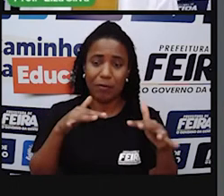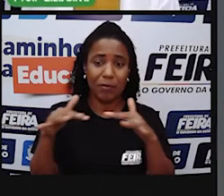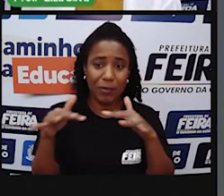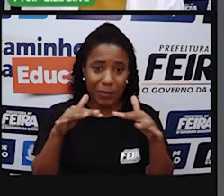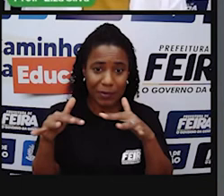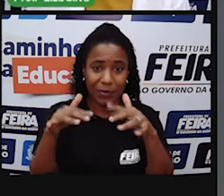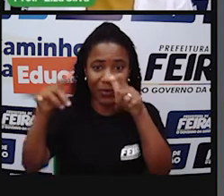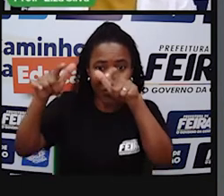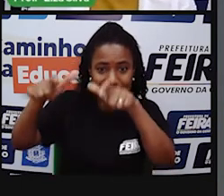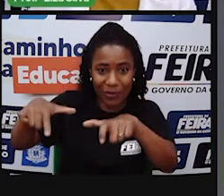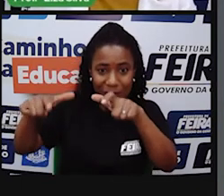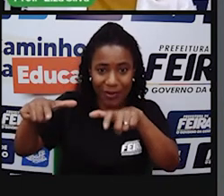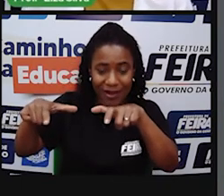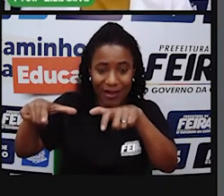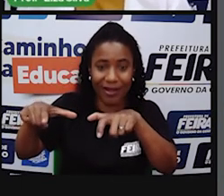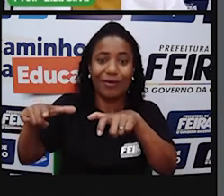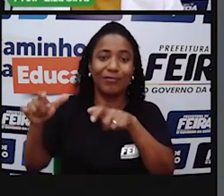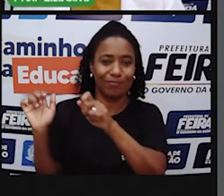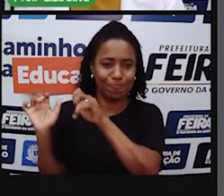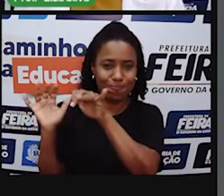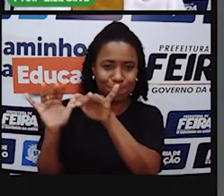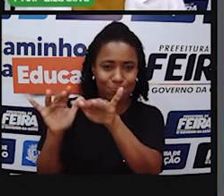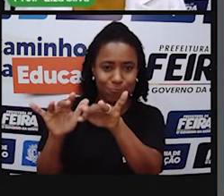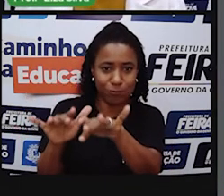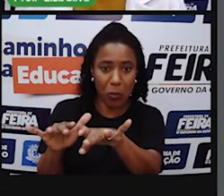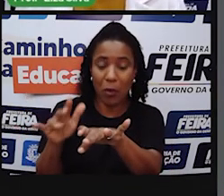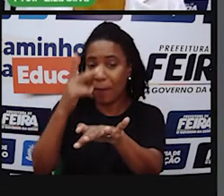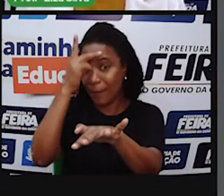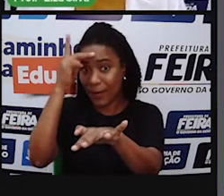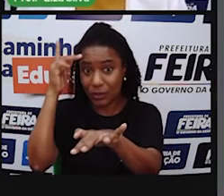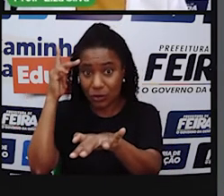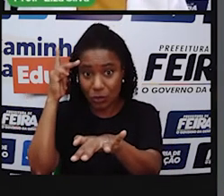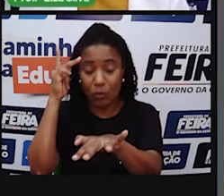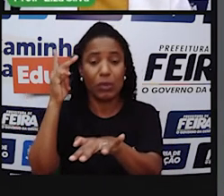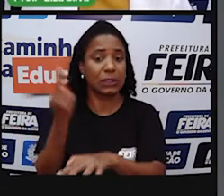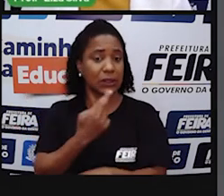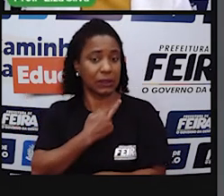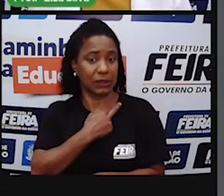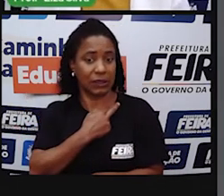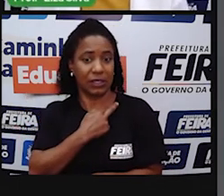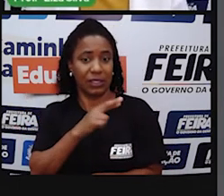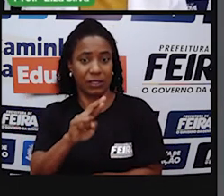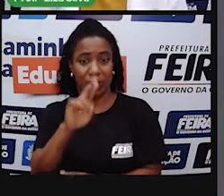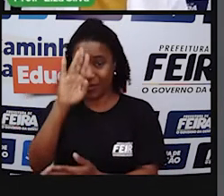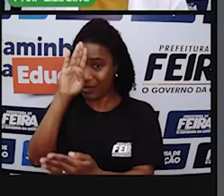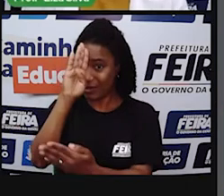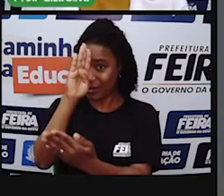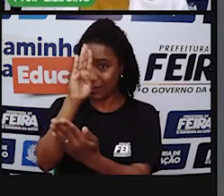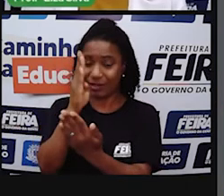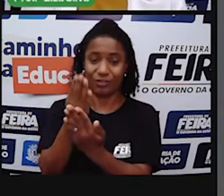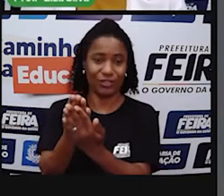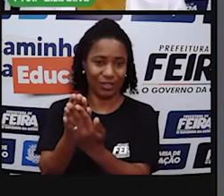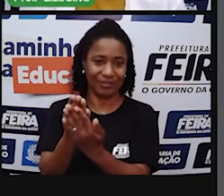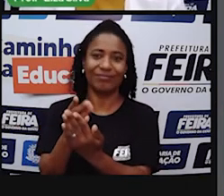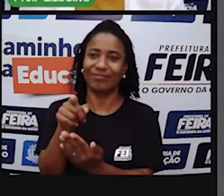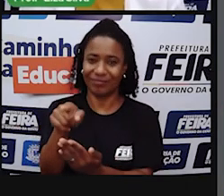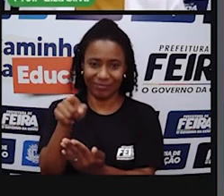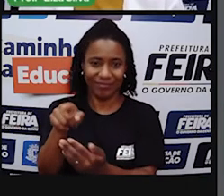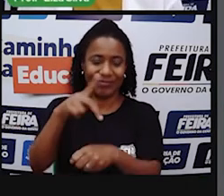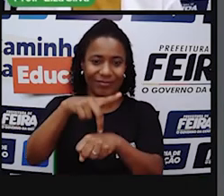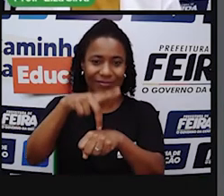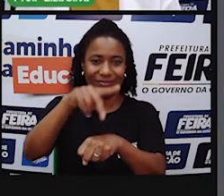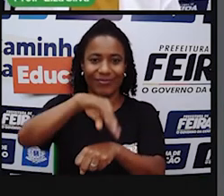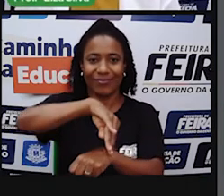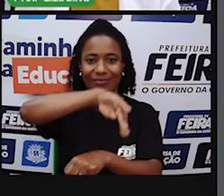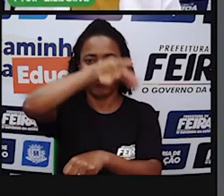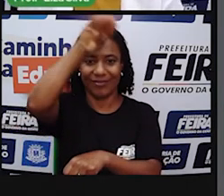Porque na verdade Ele tem também Uma conotação religiosa Há pessoas Que têm uma crença De